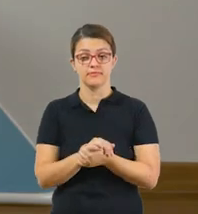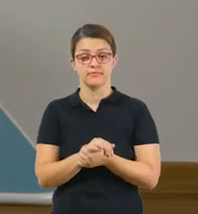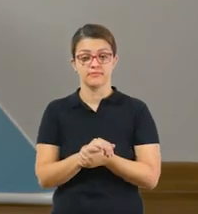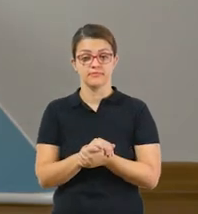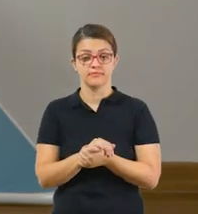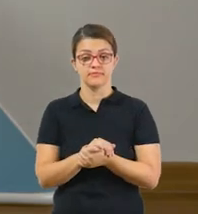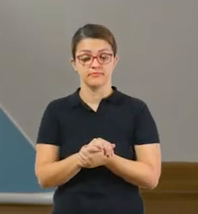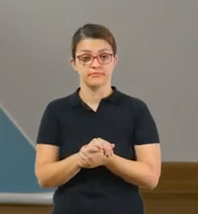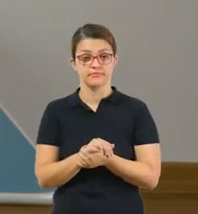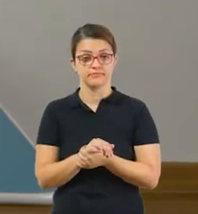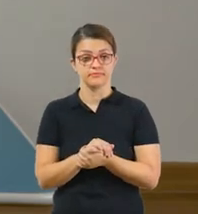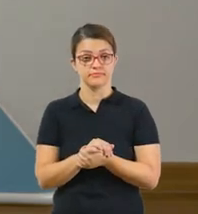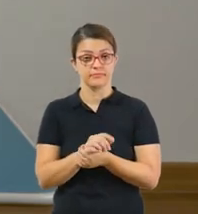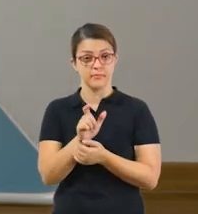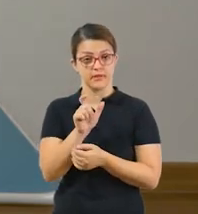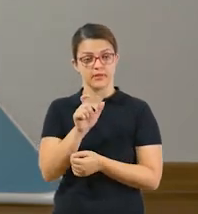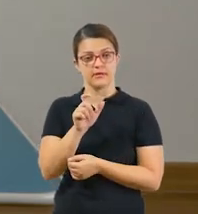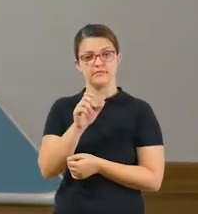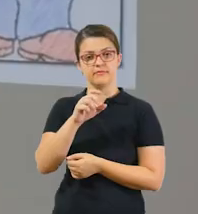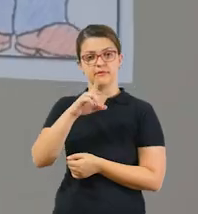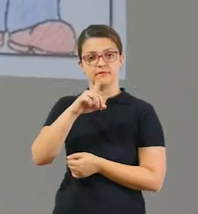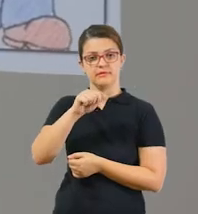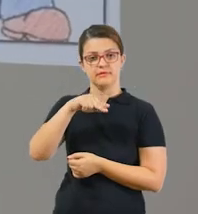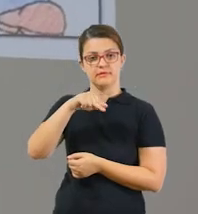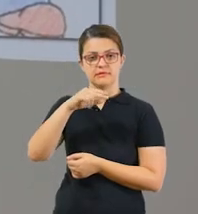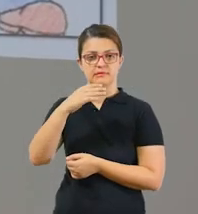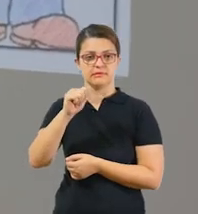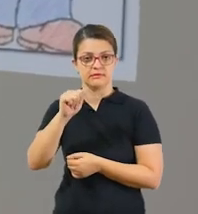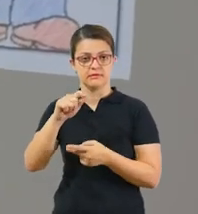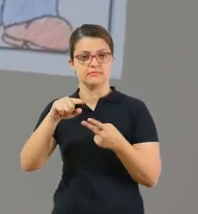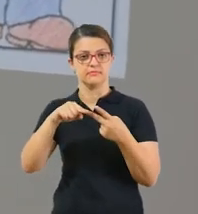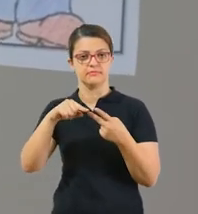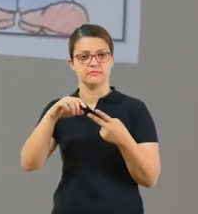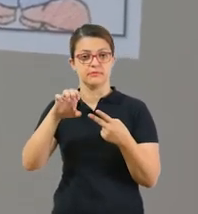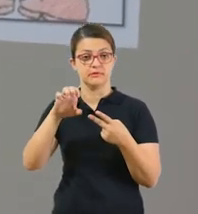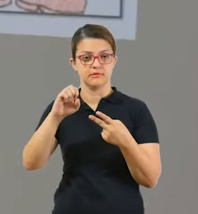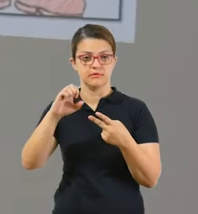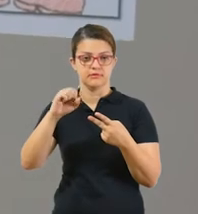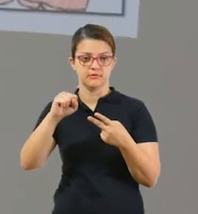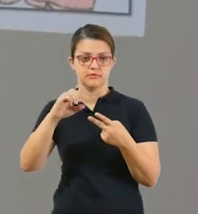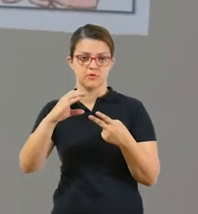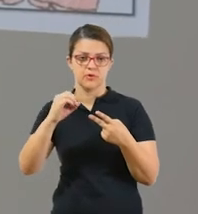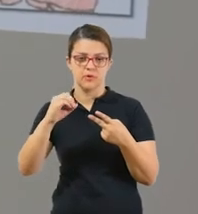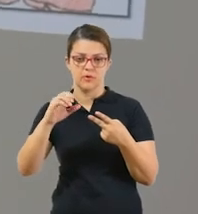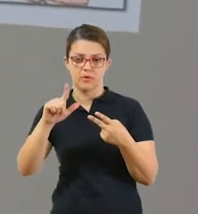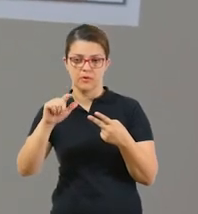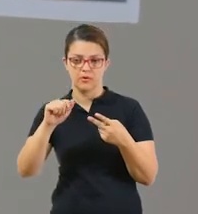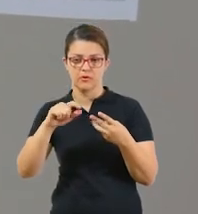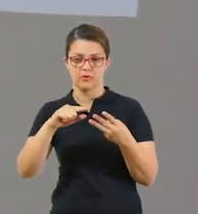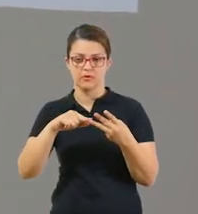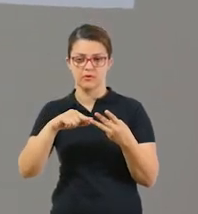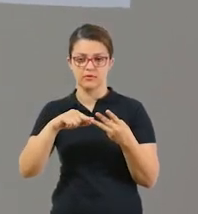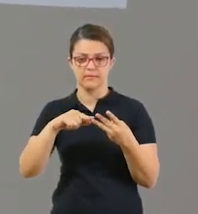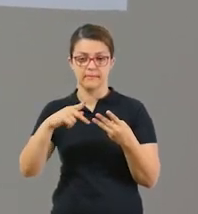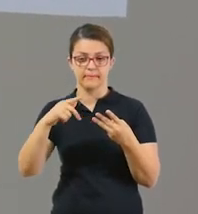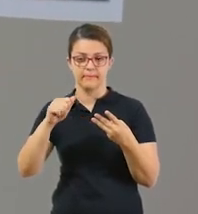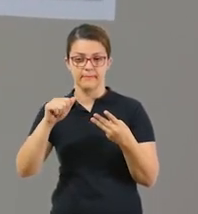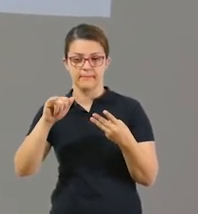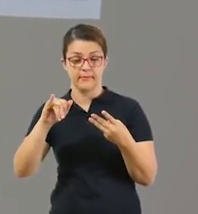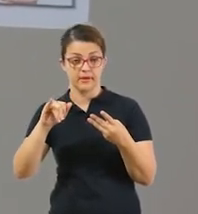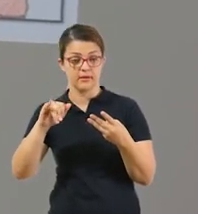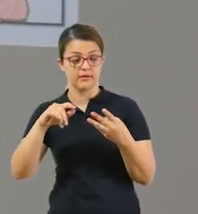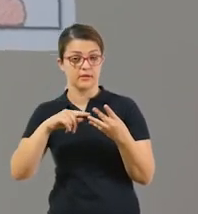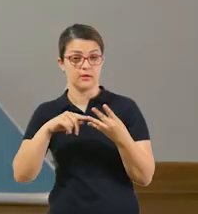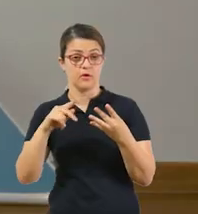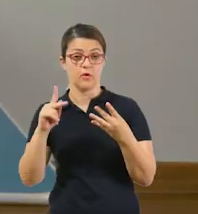da quadrinha, tá? Uma das palavras é dança, escola, quadrilha, par e